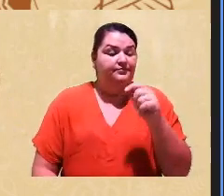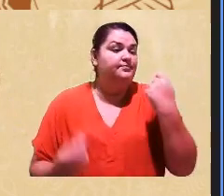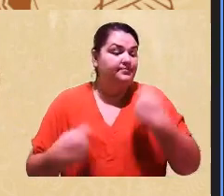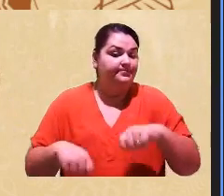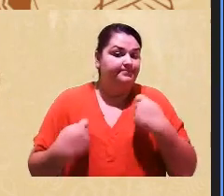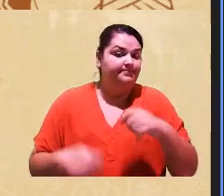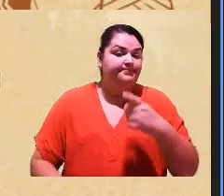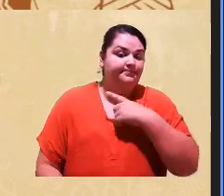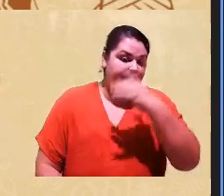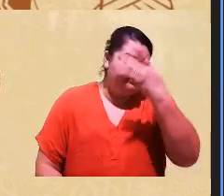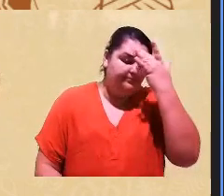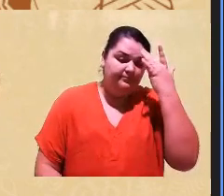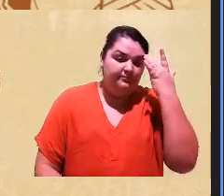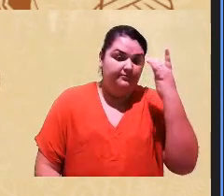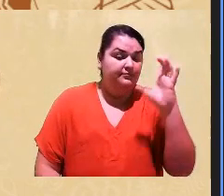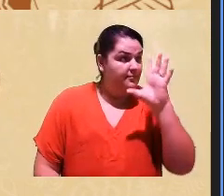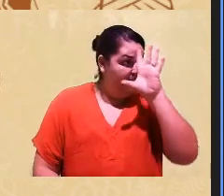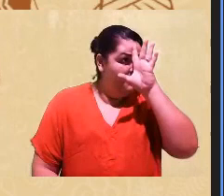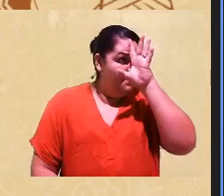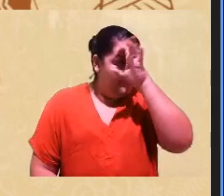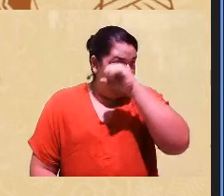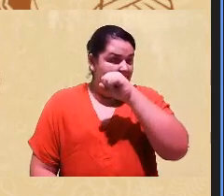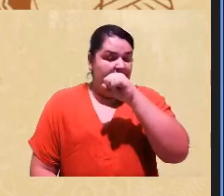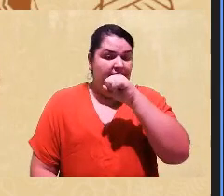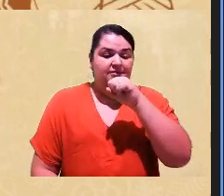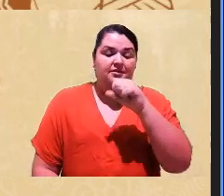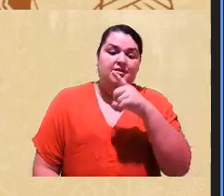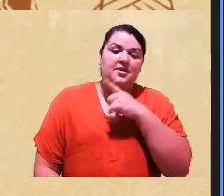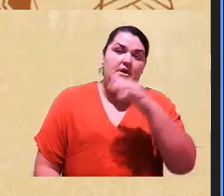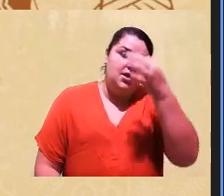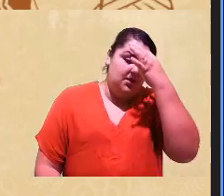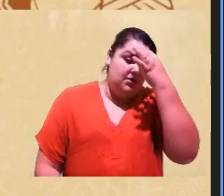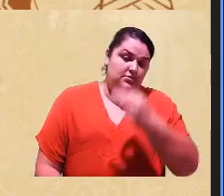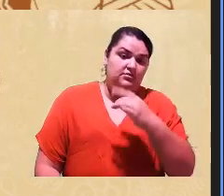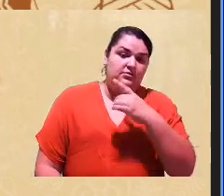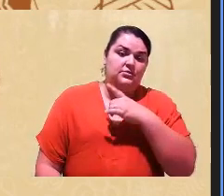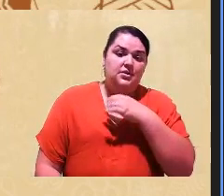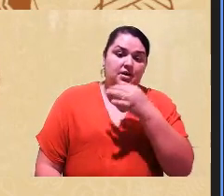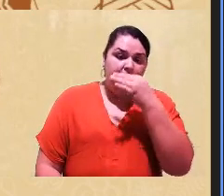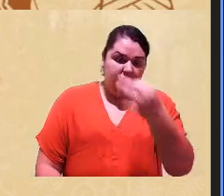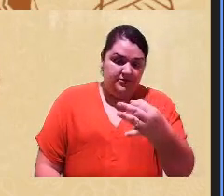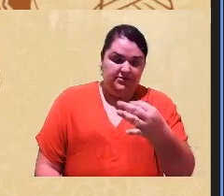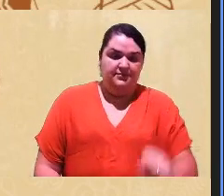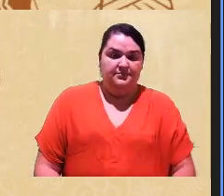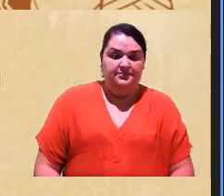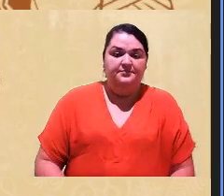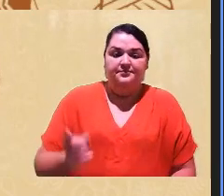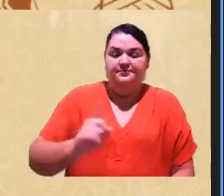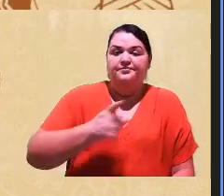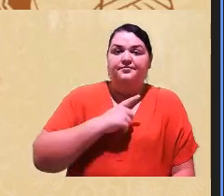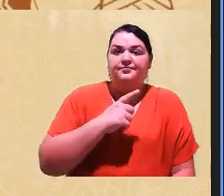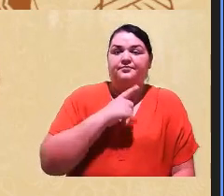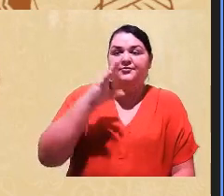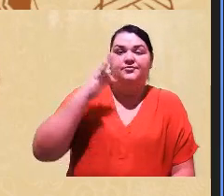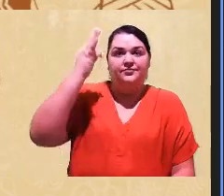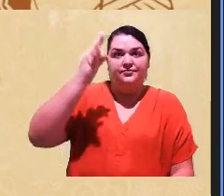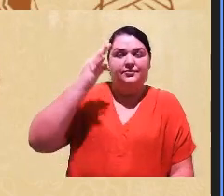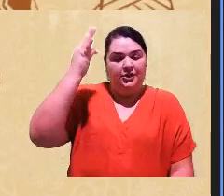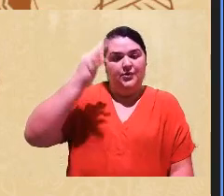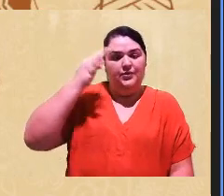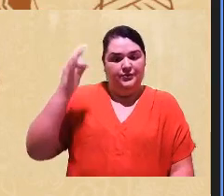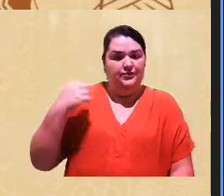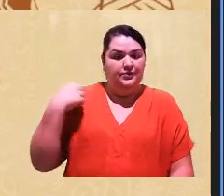que as pessoas apreendam o conceito de ação afirmativa, não do ponto de vista teórico, mas o